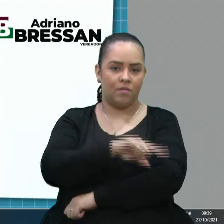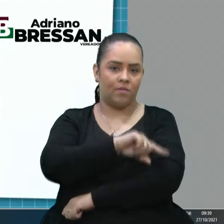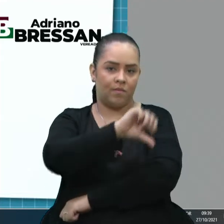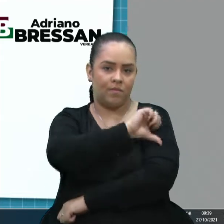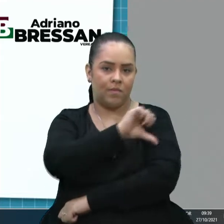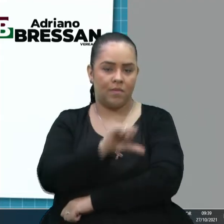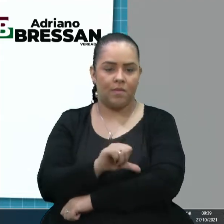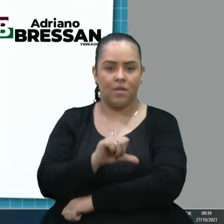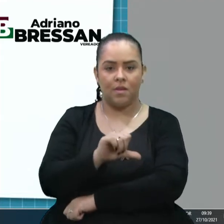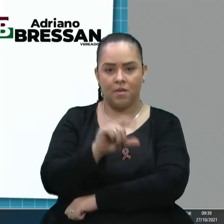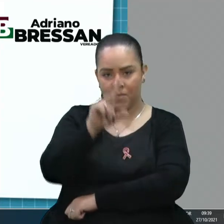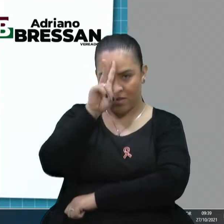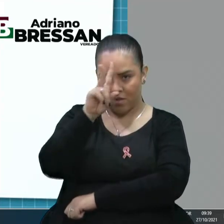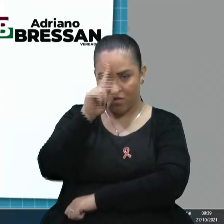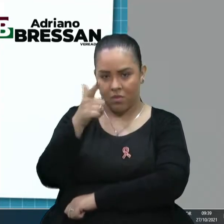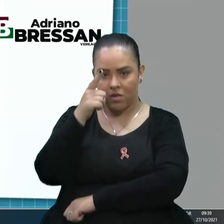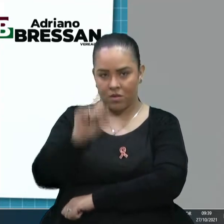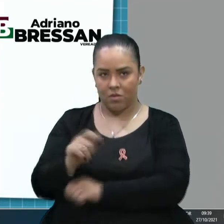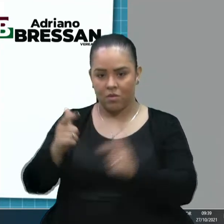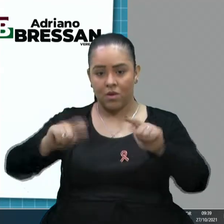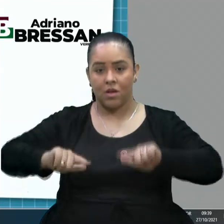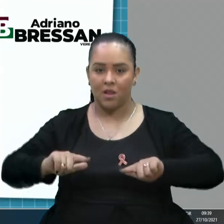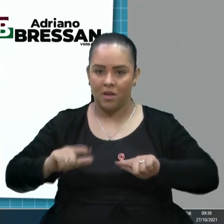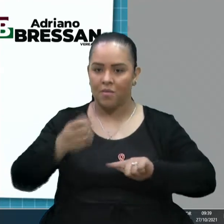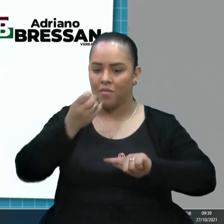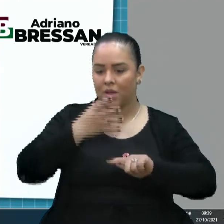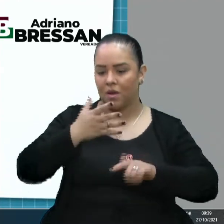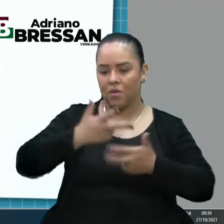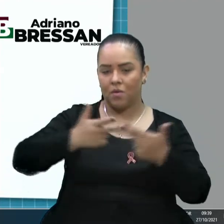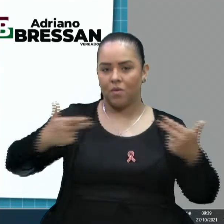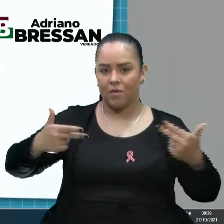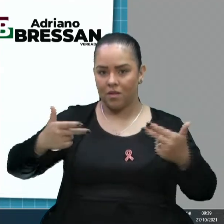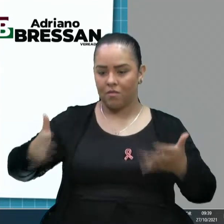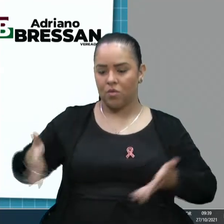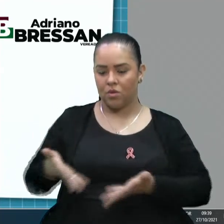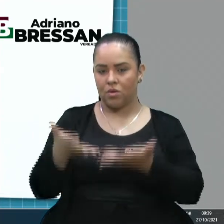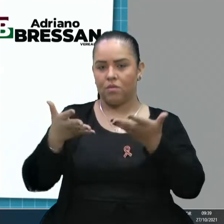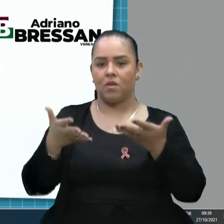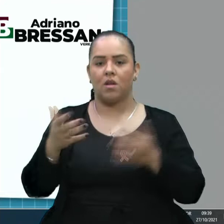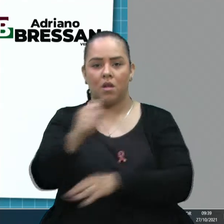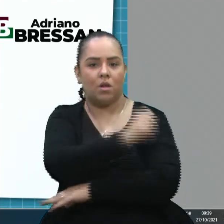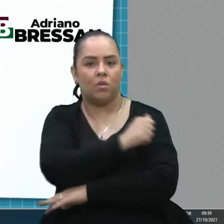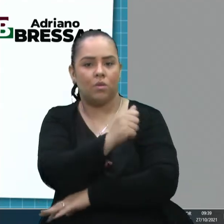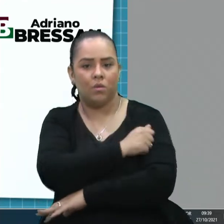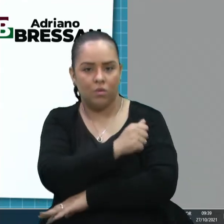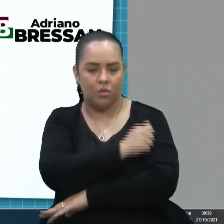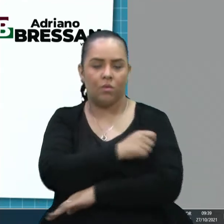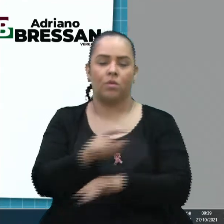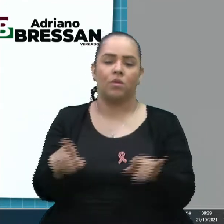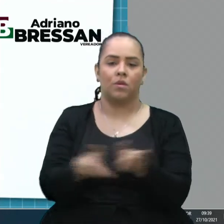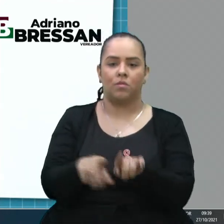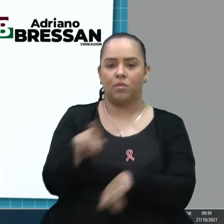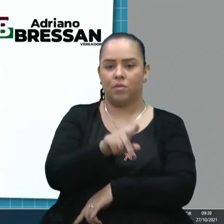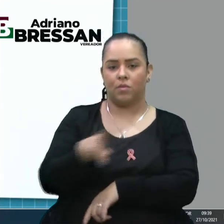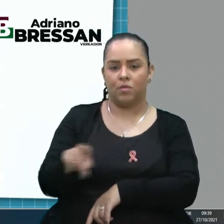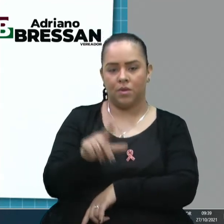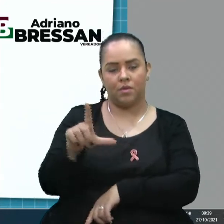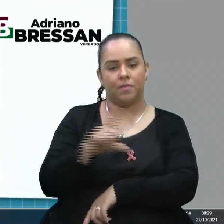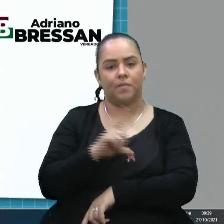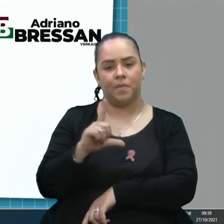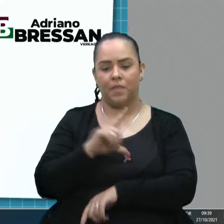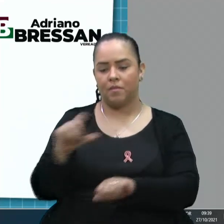equipado motiva os professores e estudantes. As parcerias públicas e privadas são vitais para aperfeiçoar o ensino no Brasil.